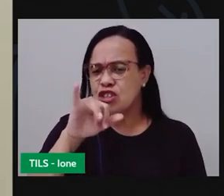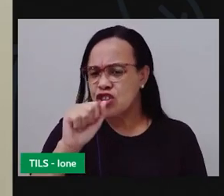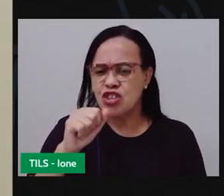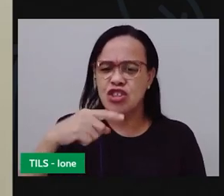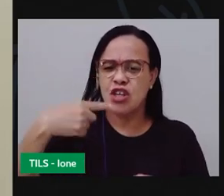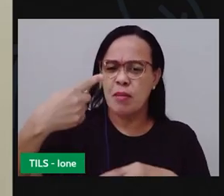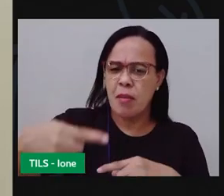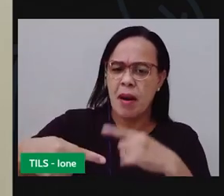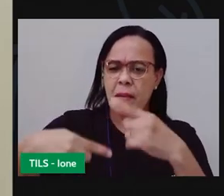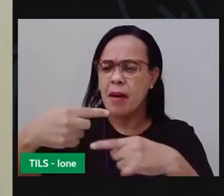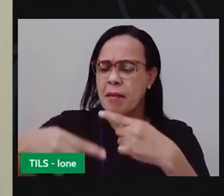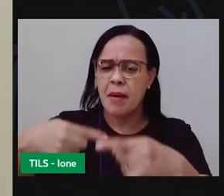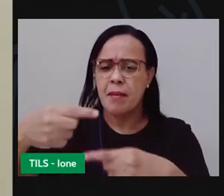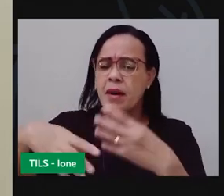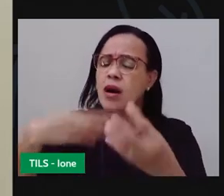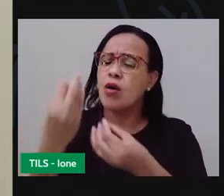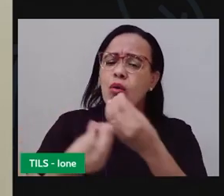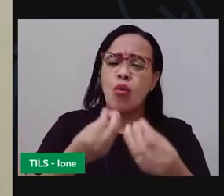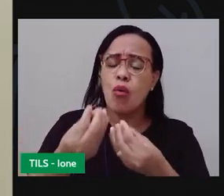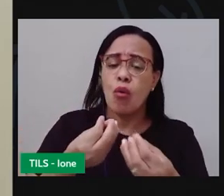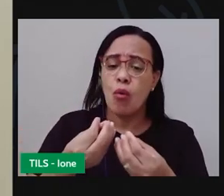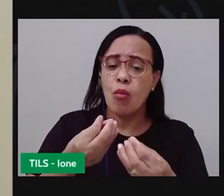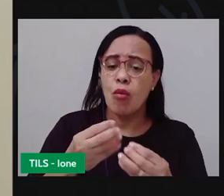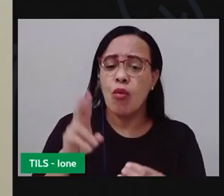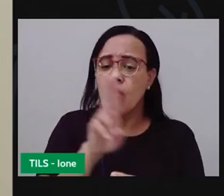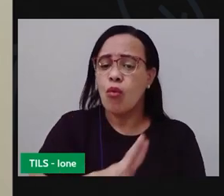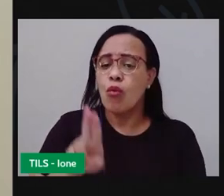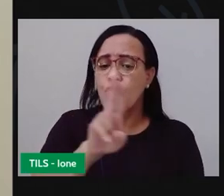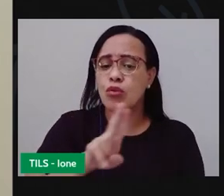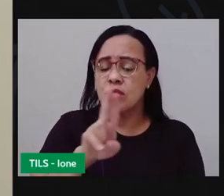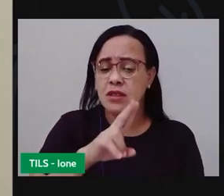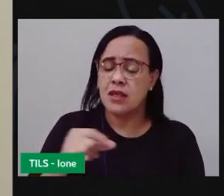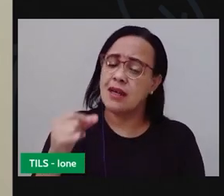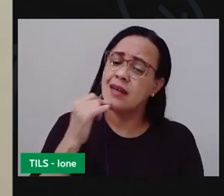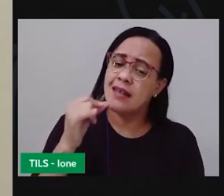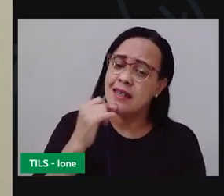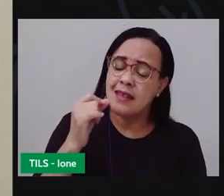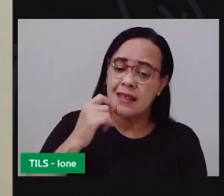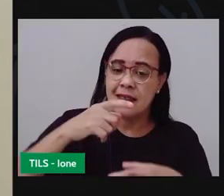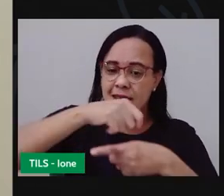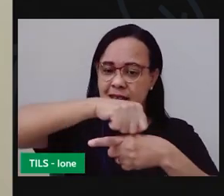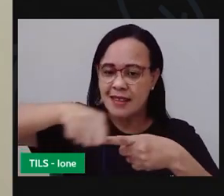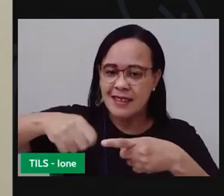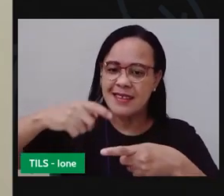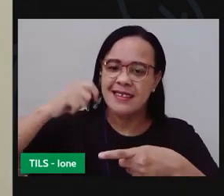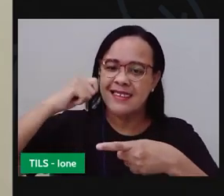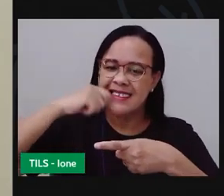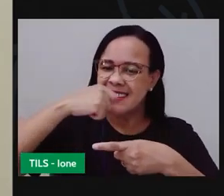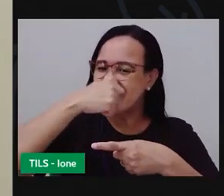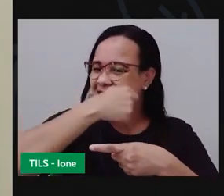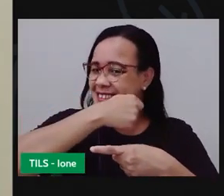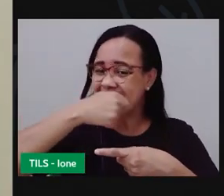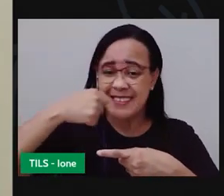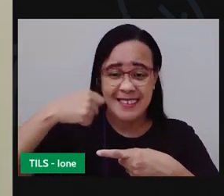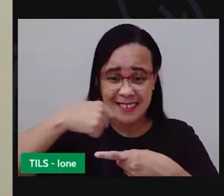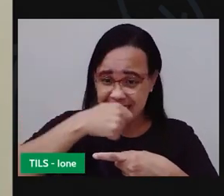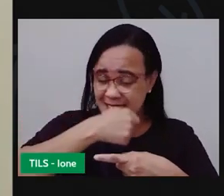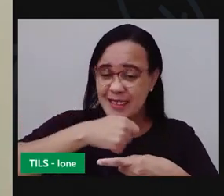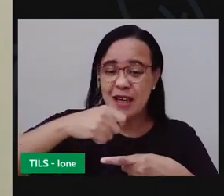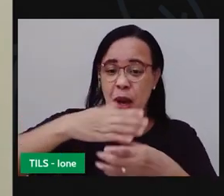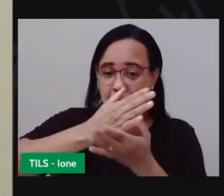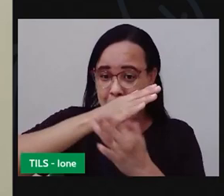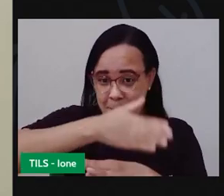Temos materiais que a gente usa ali, né? Quando está escovando os dentes, como creme dental,